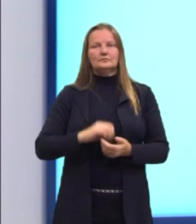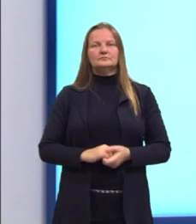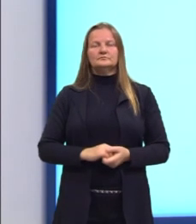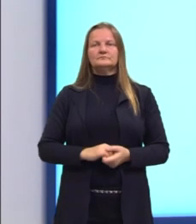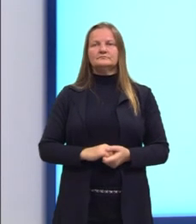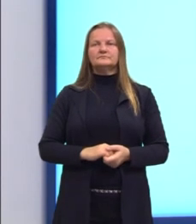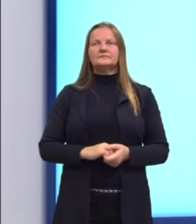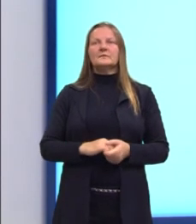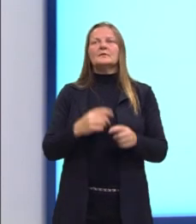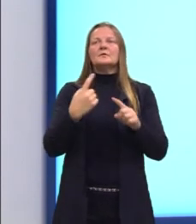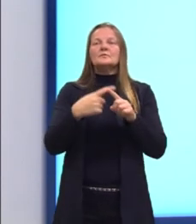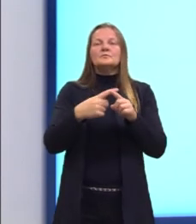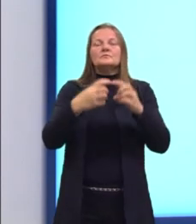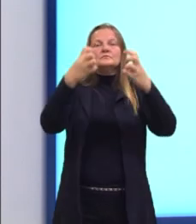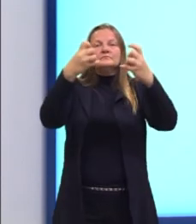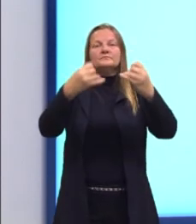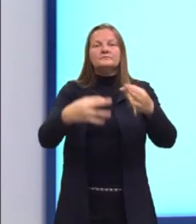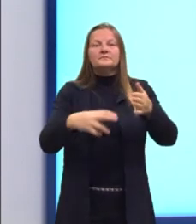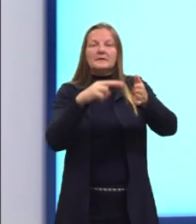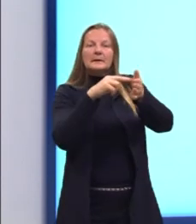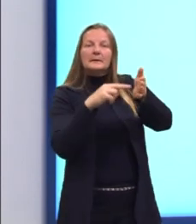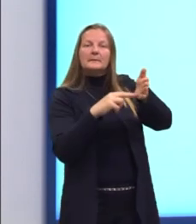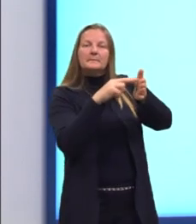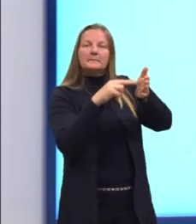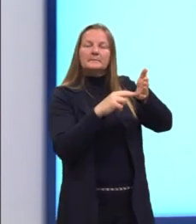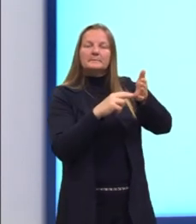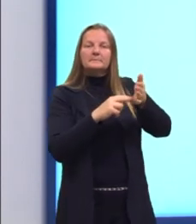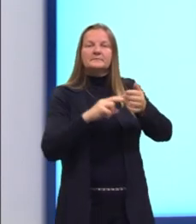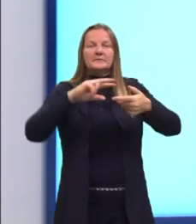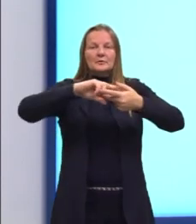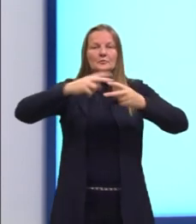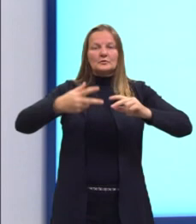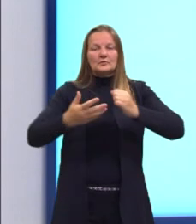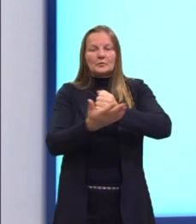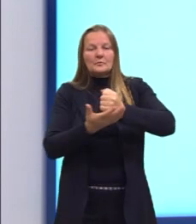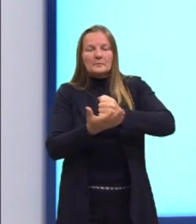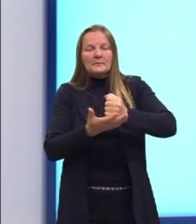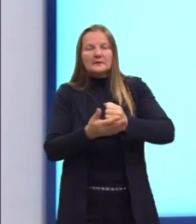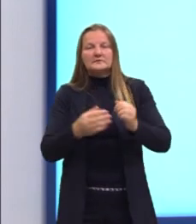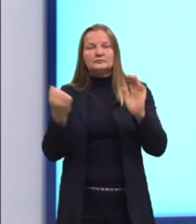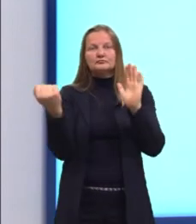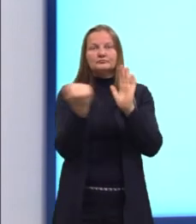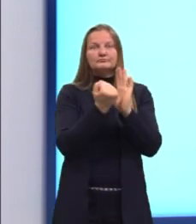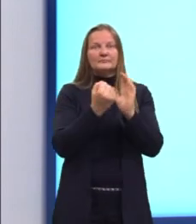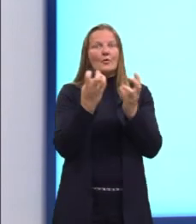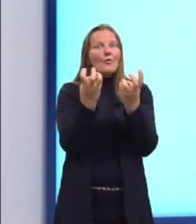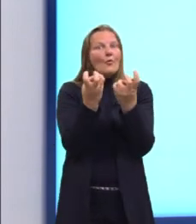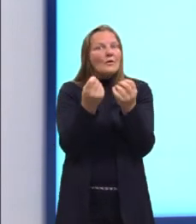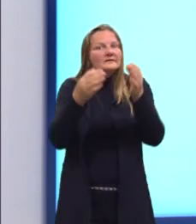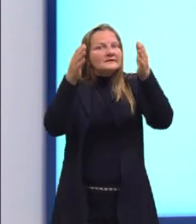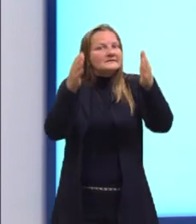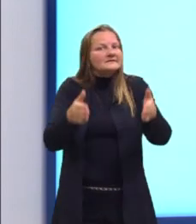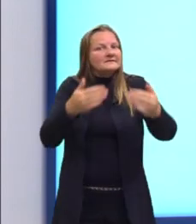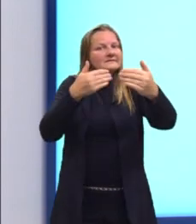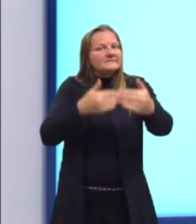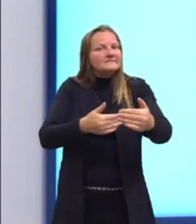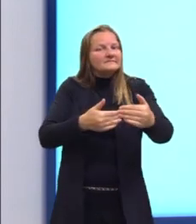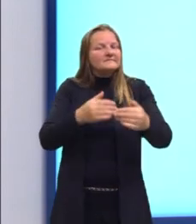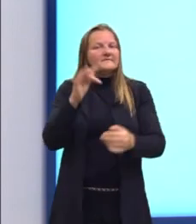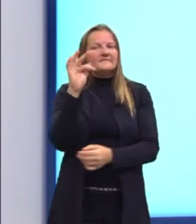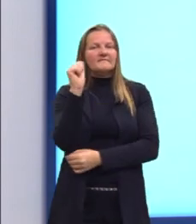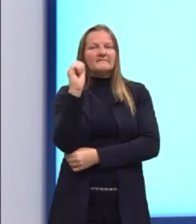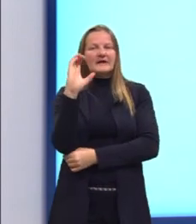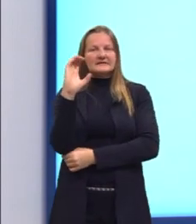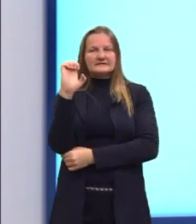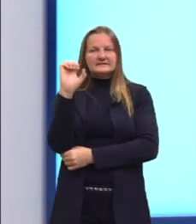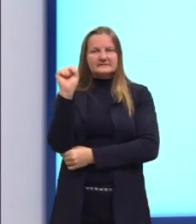Dessa forma, então, o número de lados do polígono da base afeta a quantidade de faces laterais do